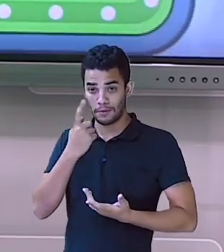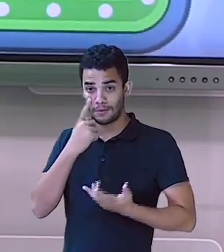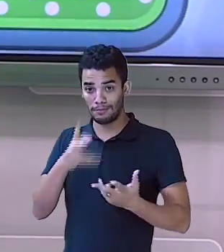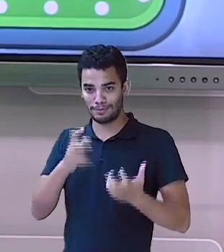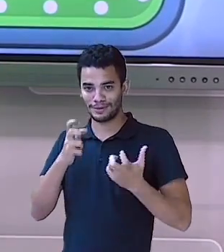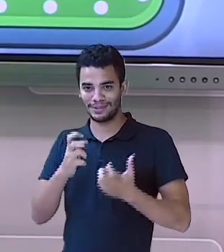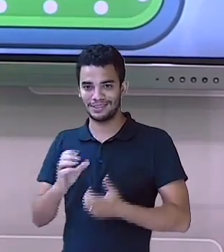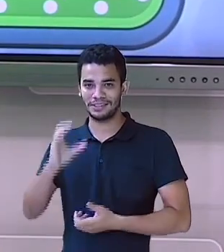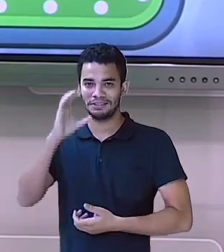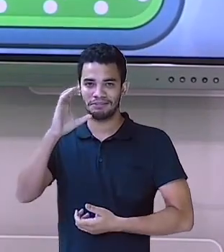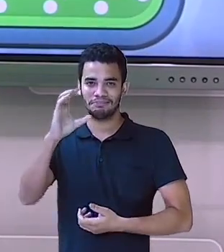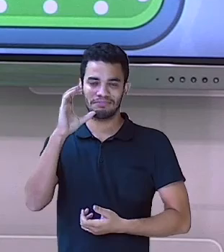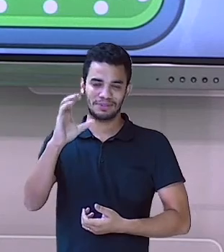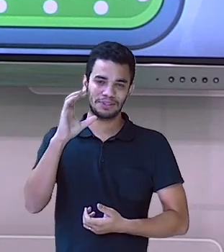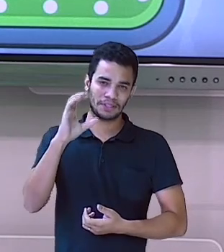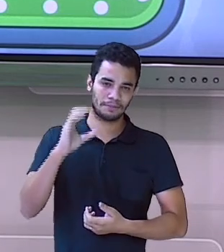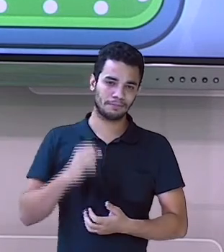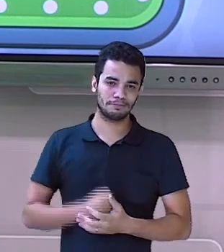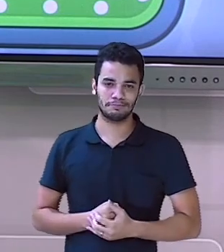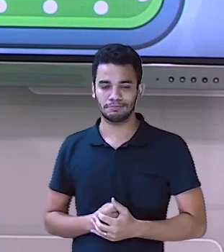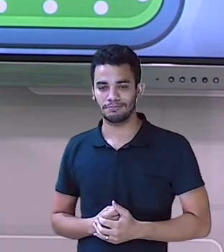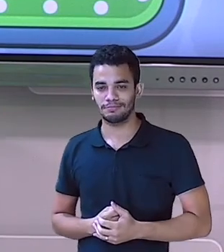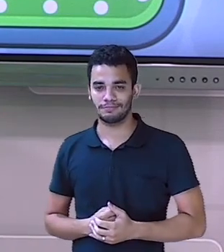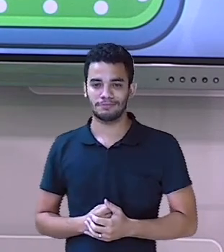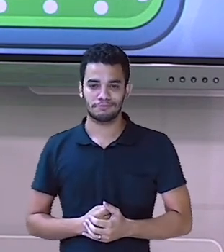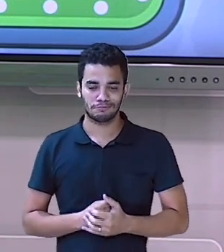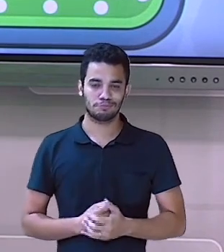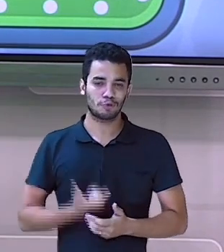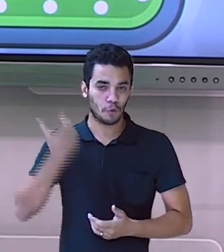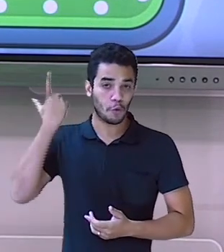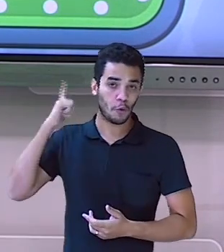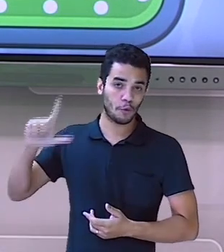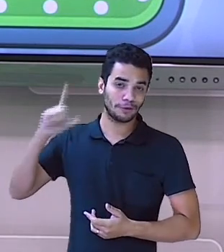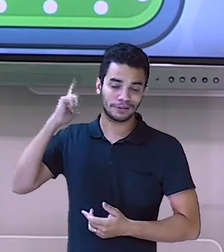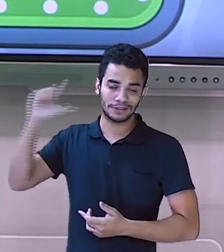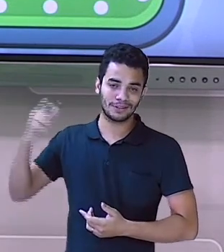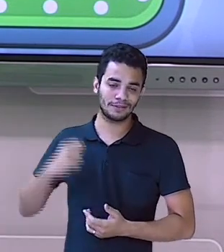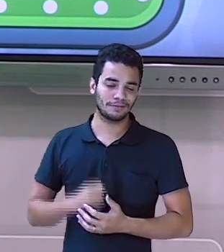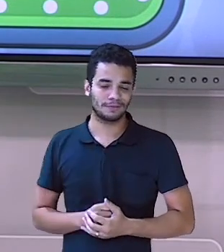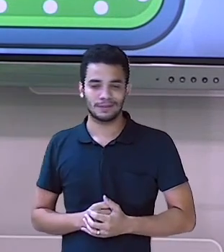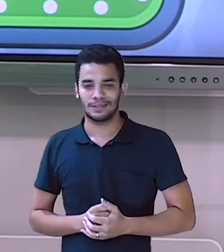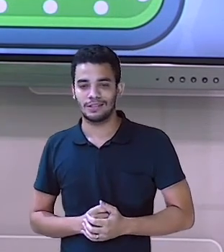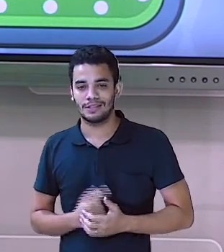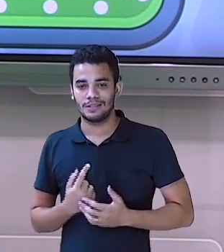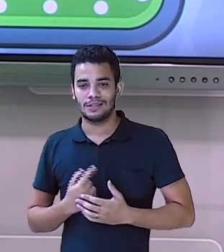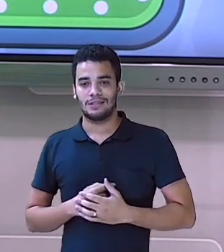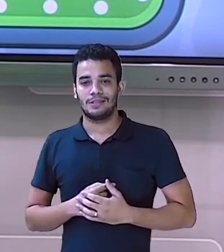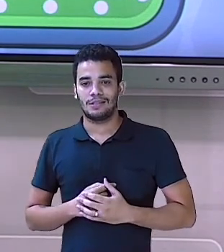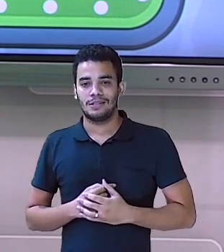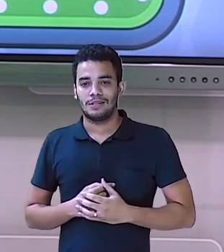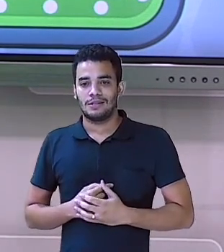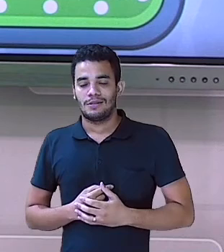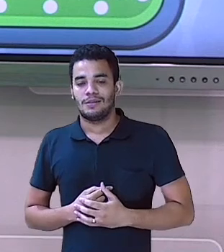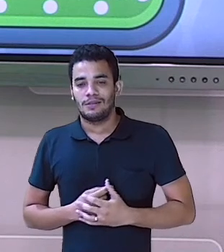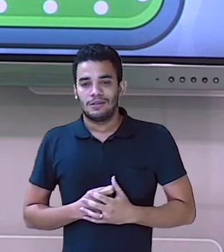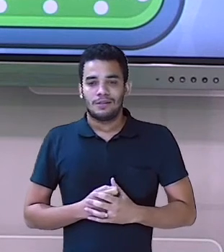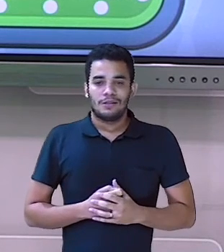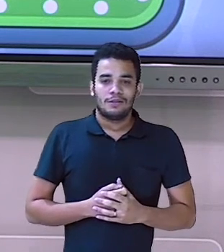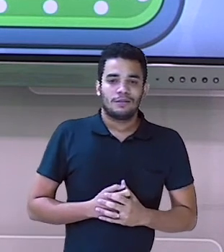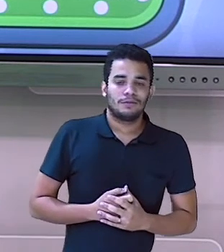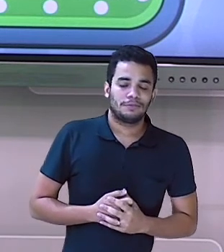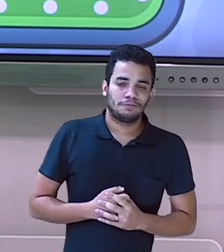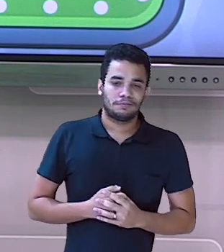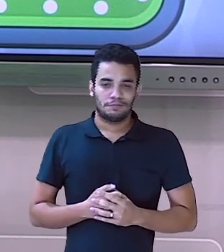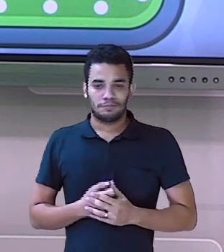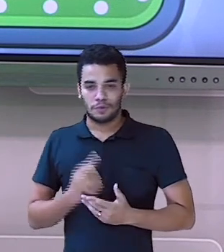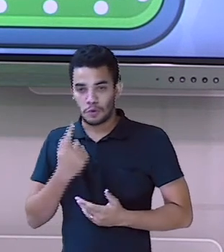Maravilhado. Característica do sujeito. Vamos ver se eu acertei. Ah, me garanti, né? Pelo menos que respondendo de maneira correta. E aí